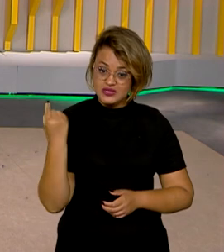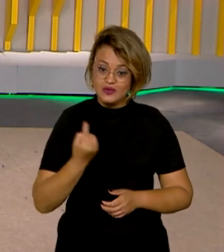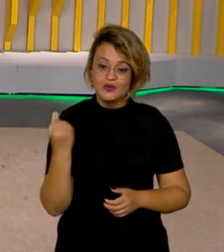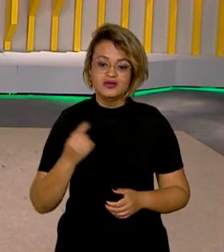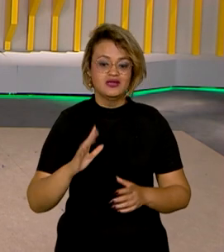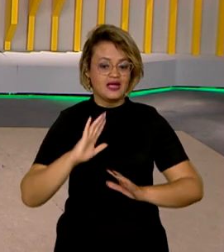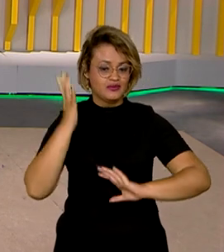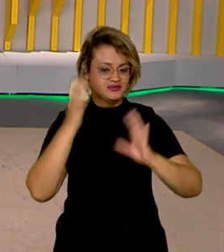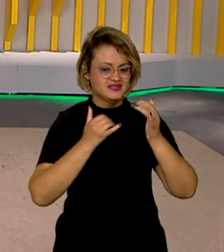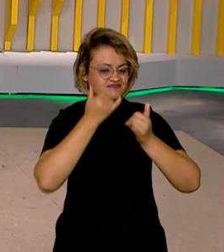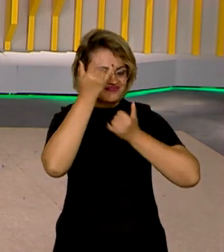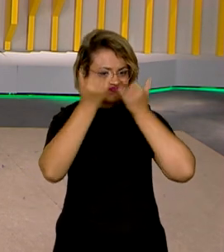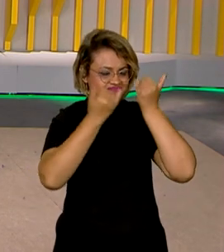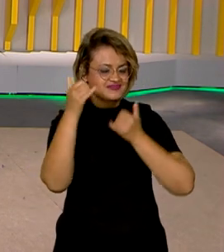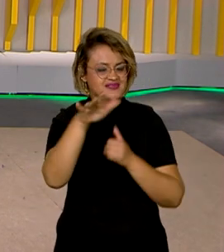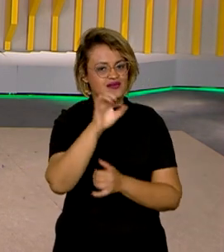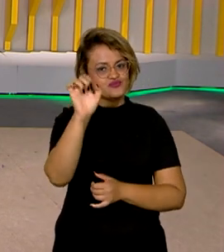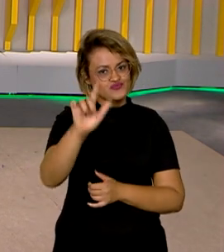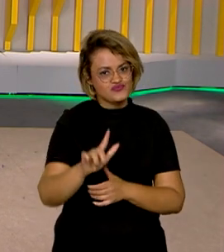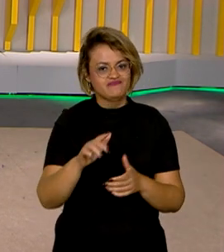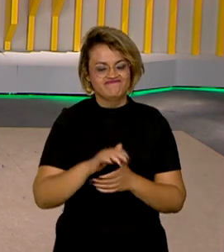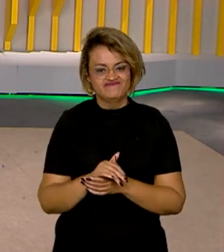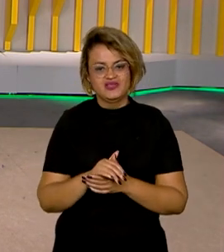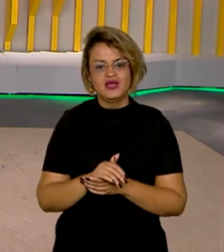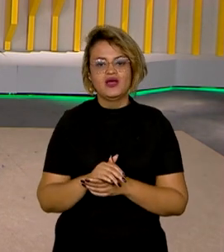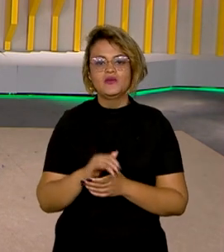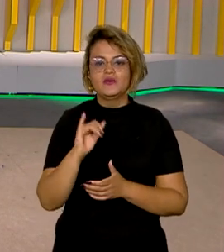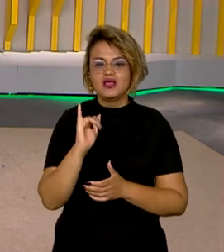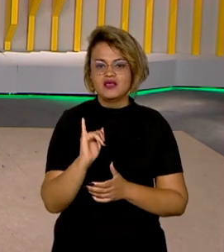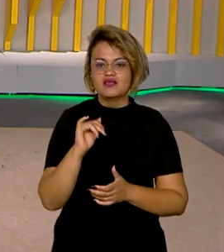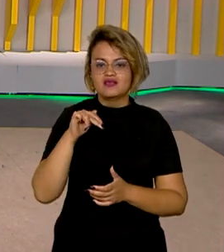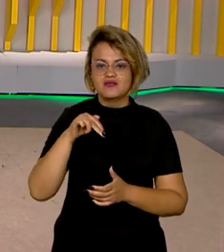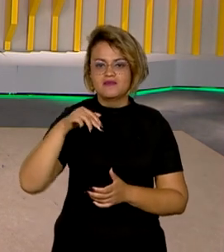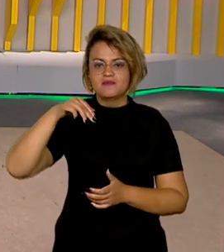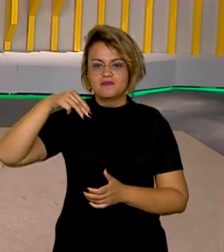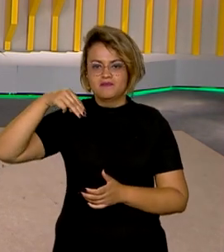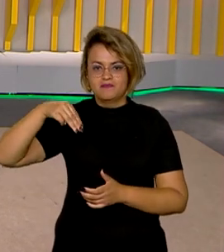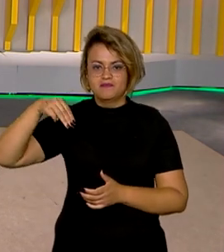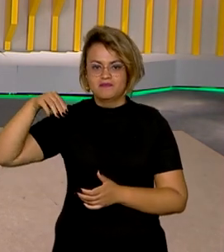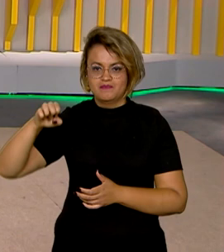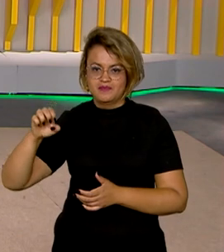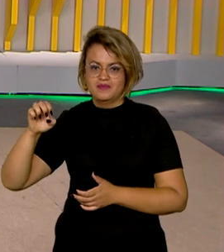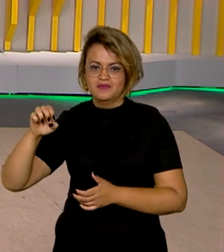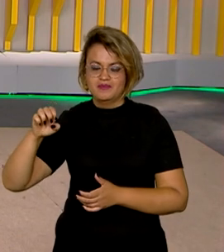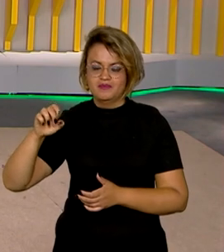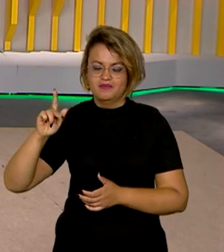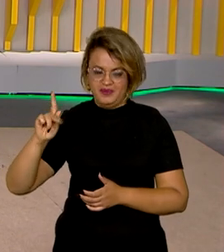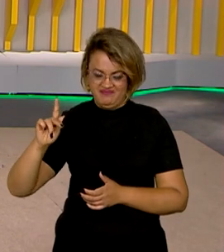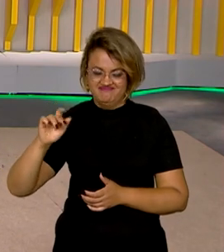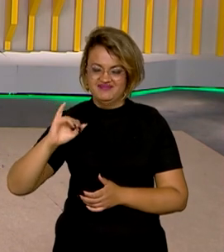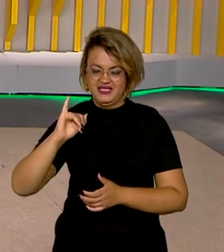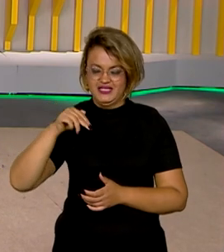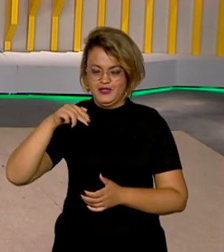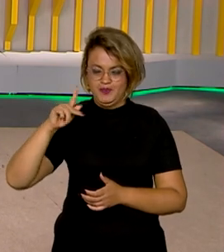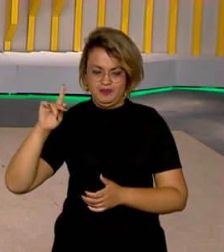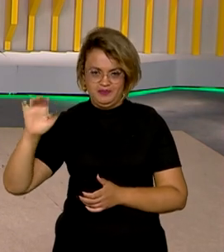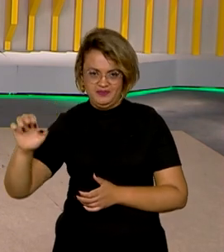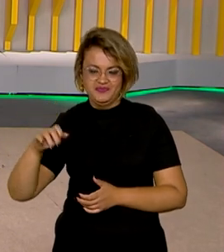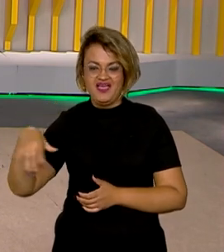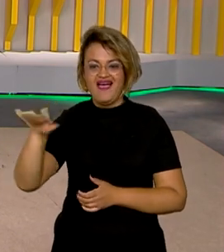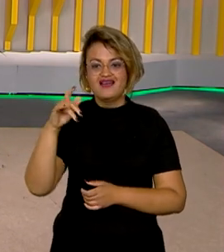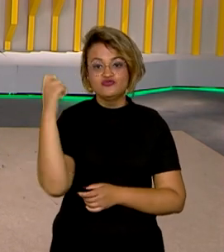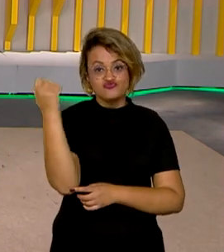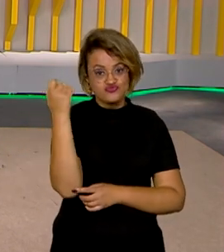todos esses transtornos no sul do país. Segundo o Instituto Nacional de Pesquisas Espaciais, o INPE, o sul do Brasil é mais